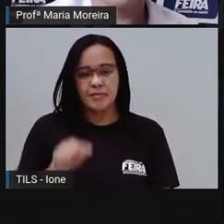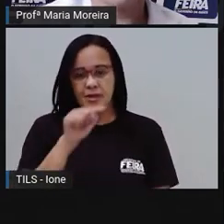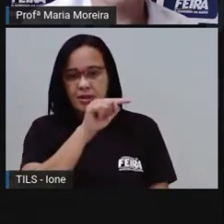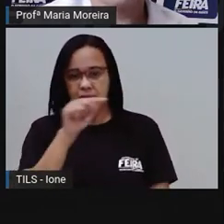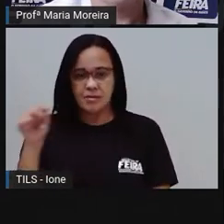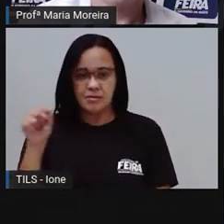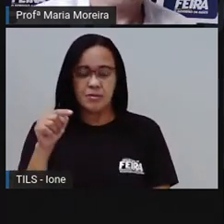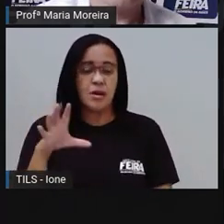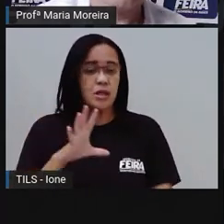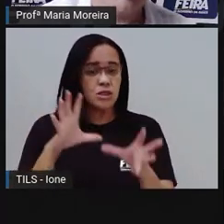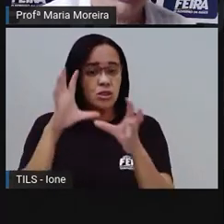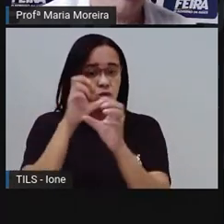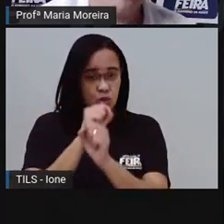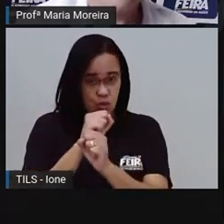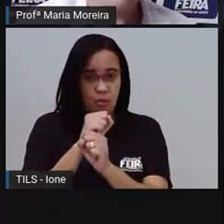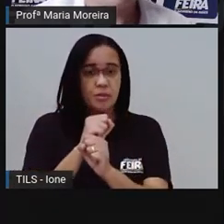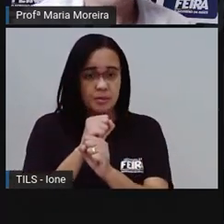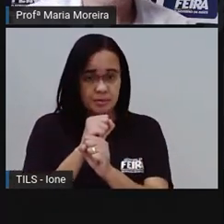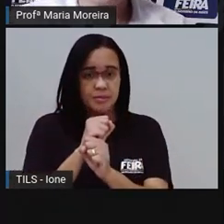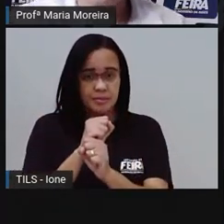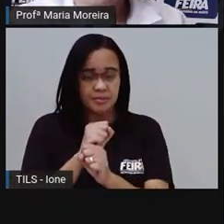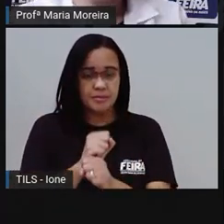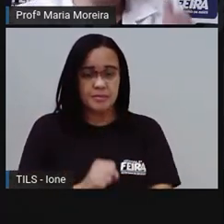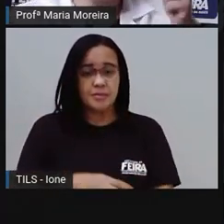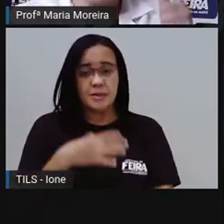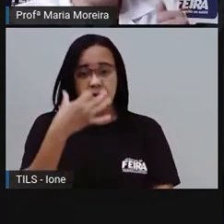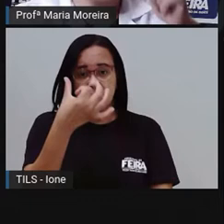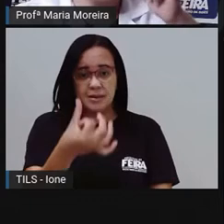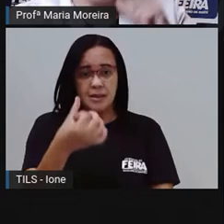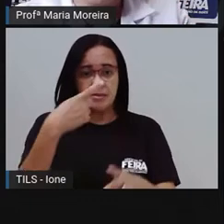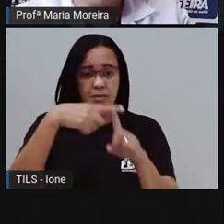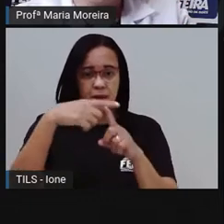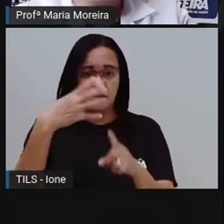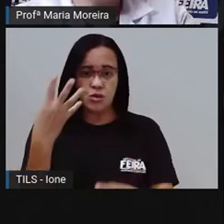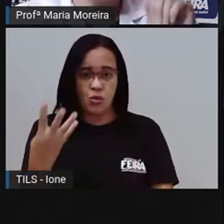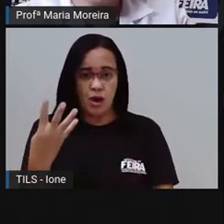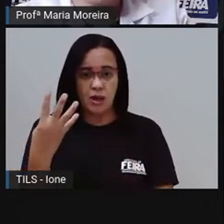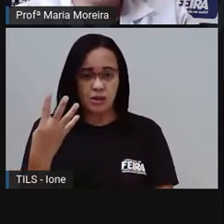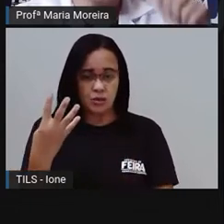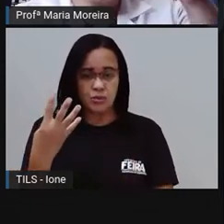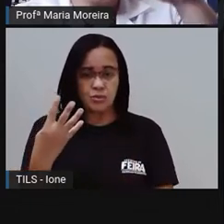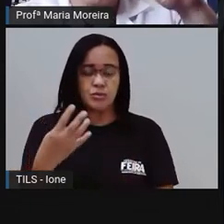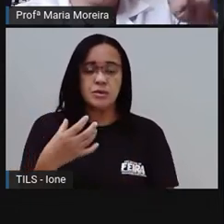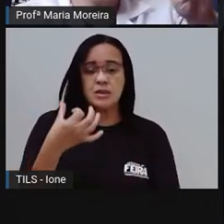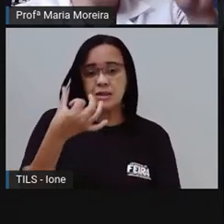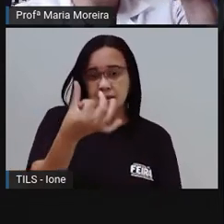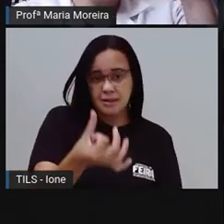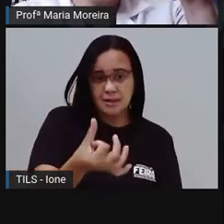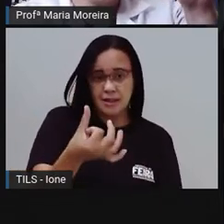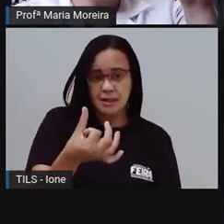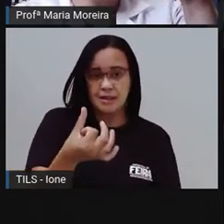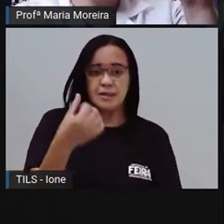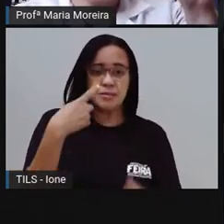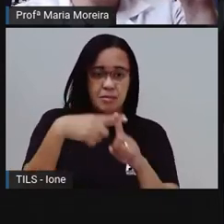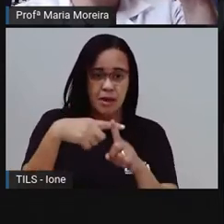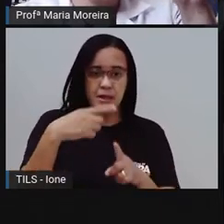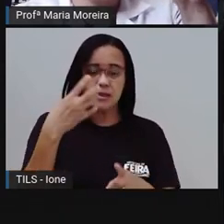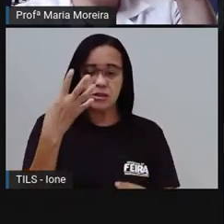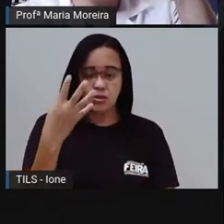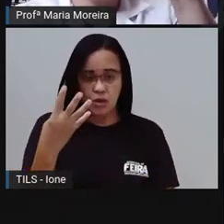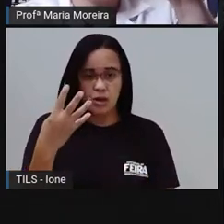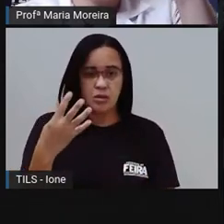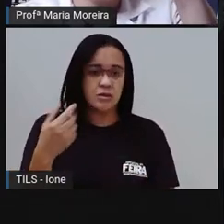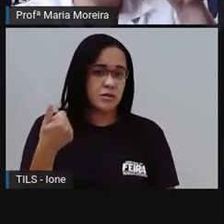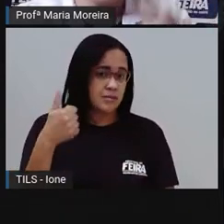vou fazer a minha continha. 6 mais 4. 6 mais 4, ó, tenho 6. Com 4, 6, 7,